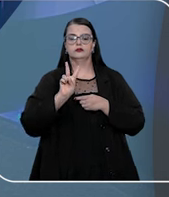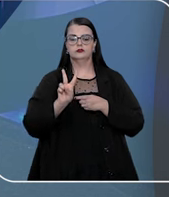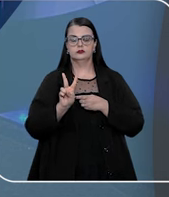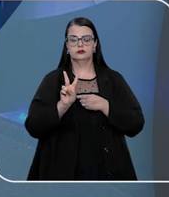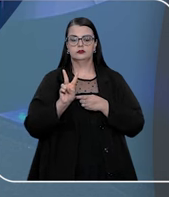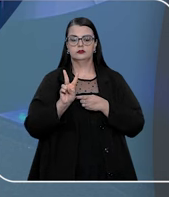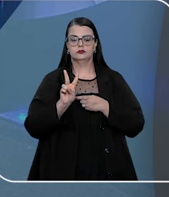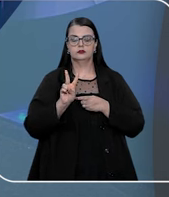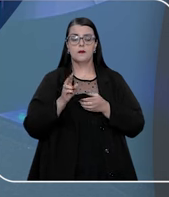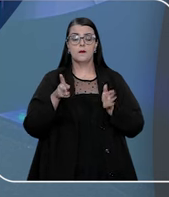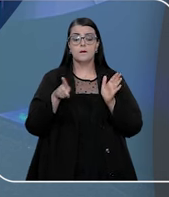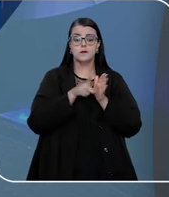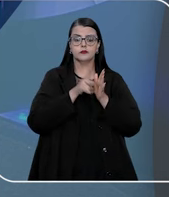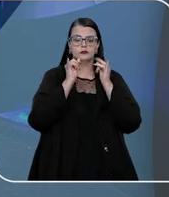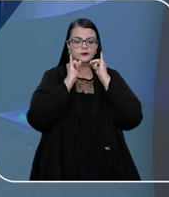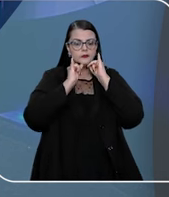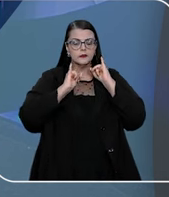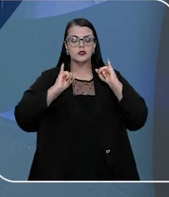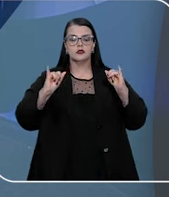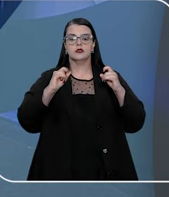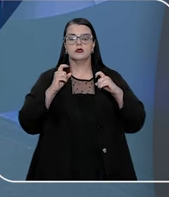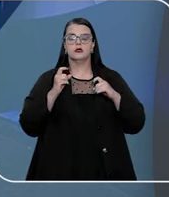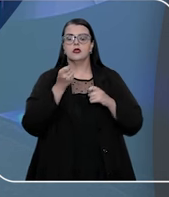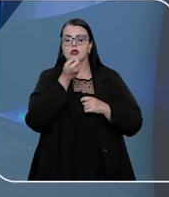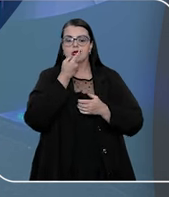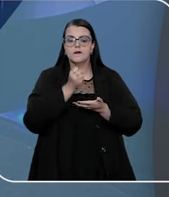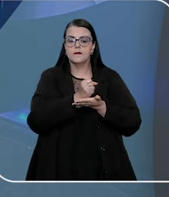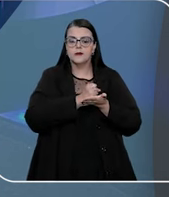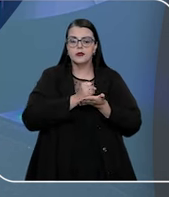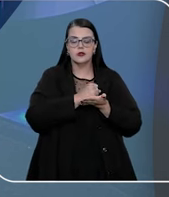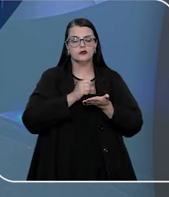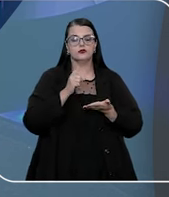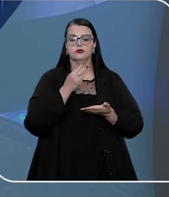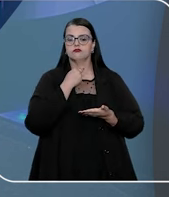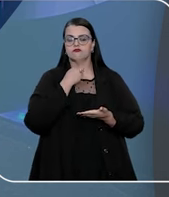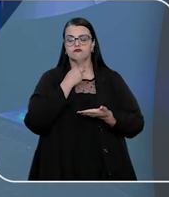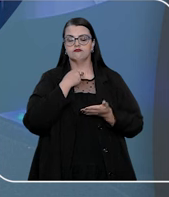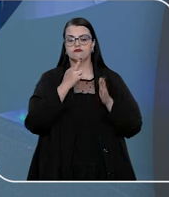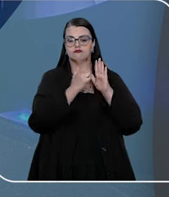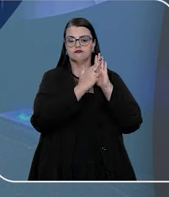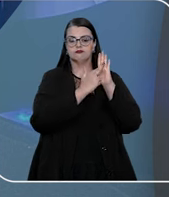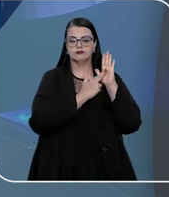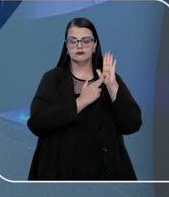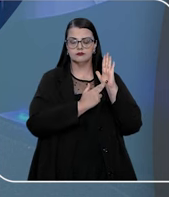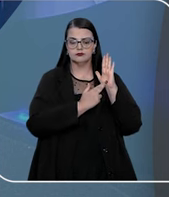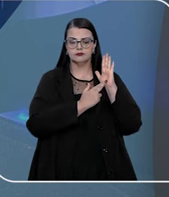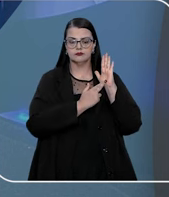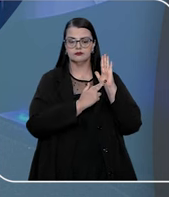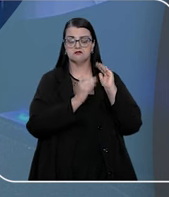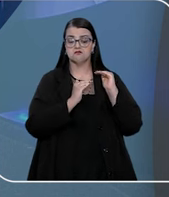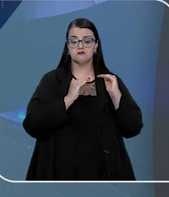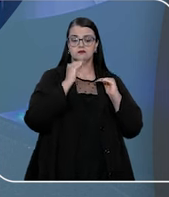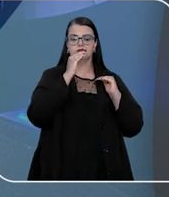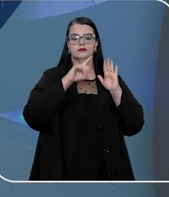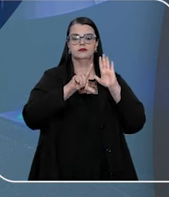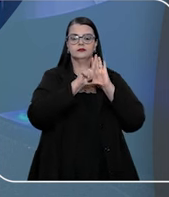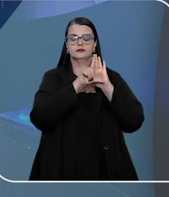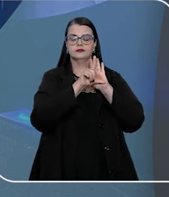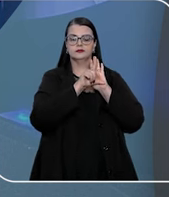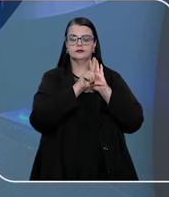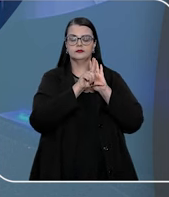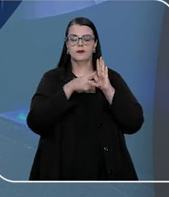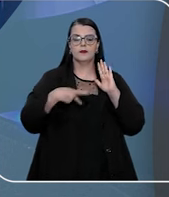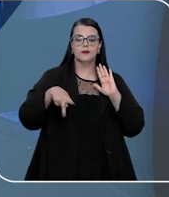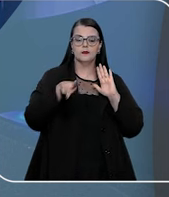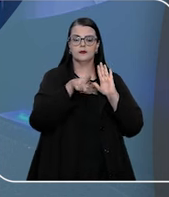o poder de restringir publicidade de medicamentos por não ter autoridade para criar regras que ultrapassem as normas legais